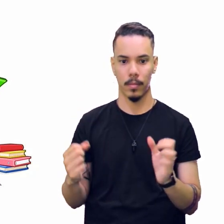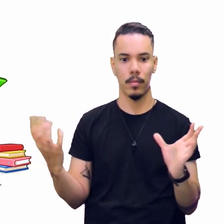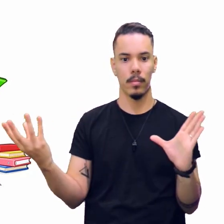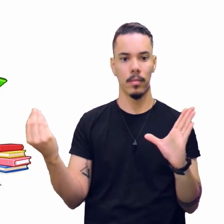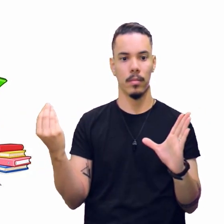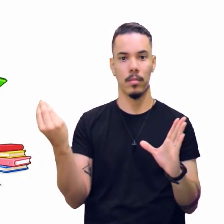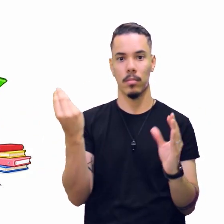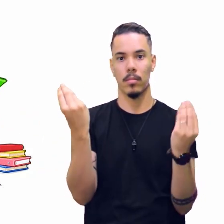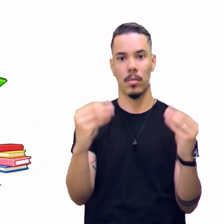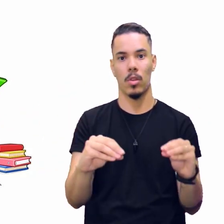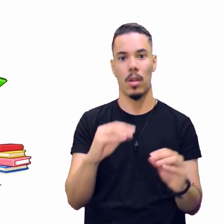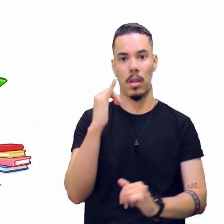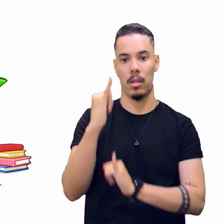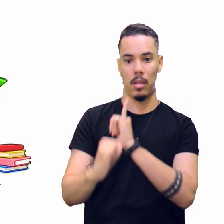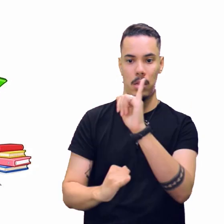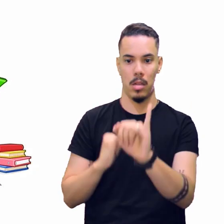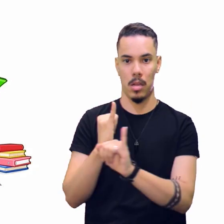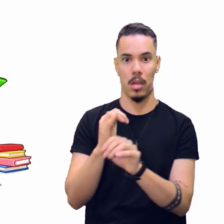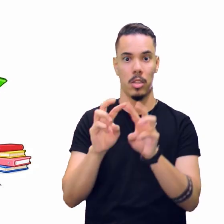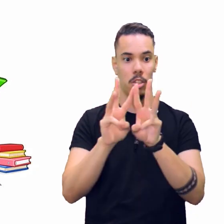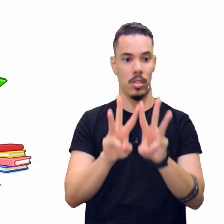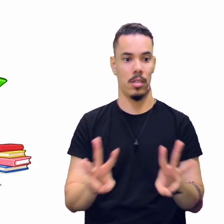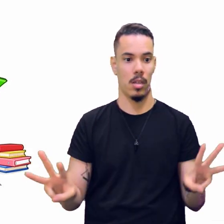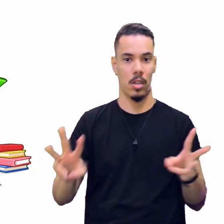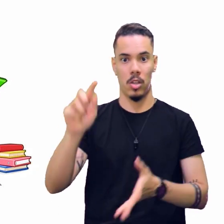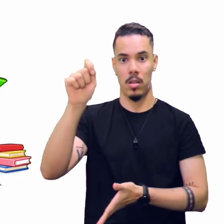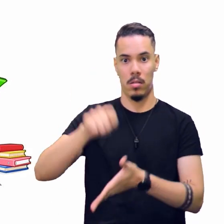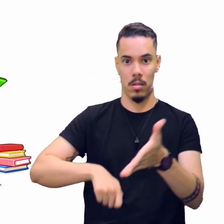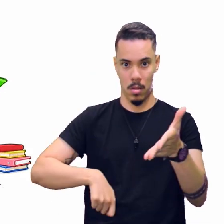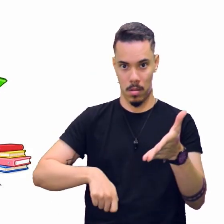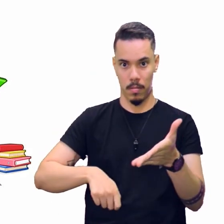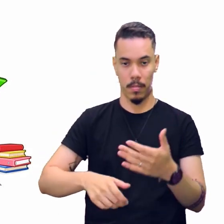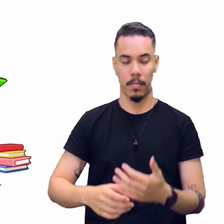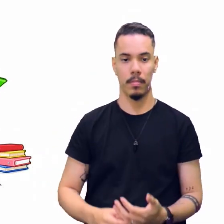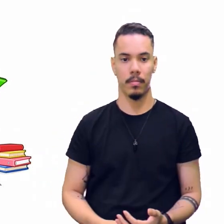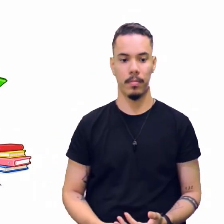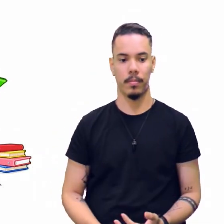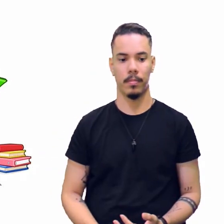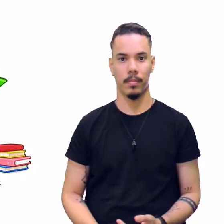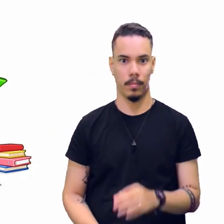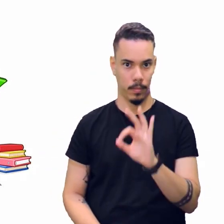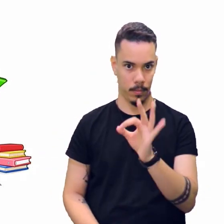internet, num site e assinar. Está certo?